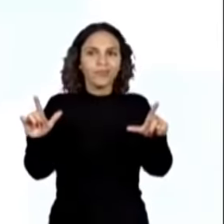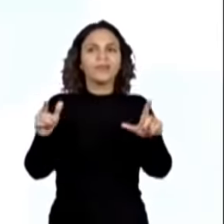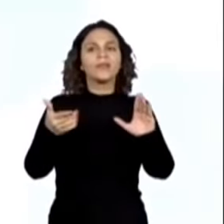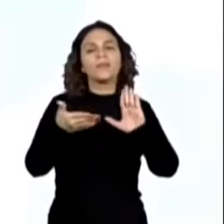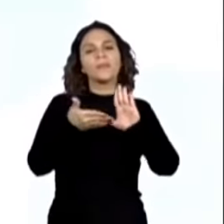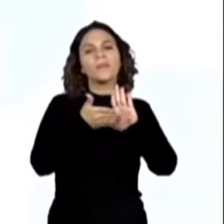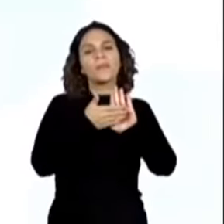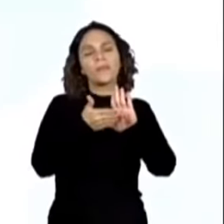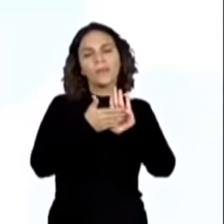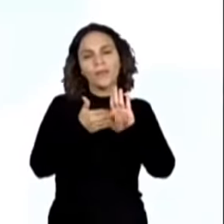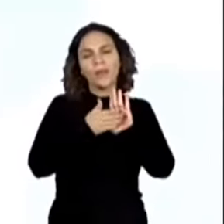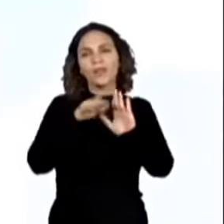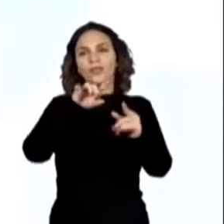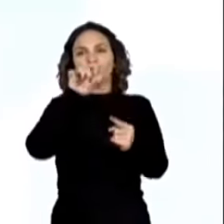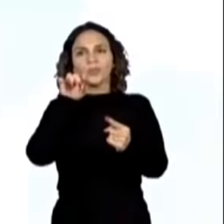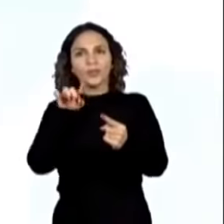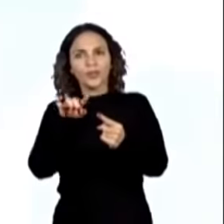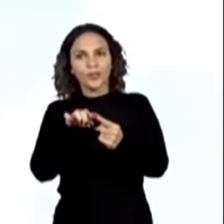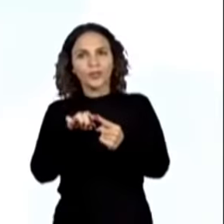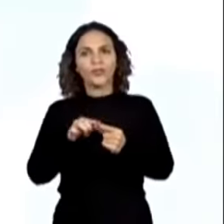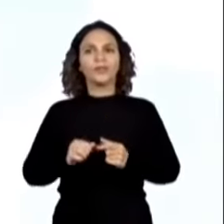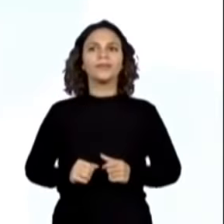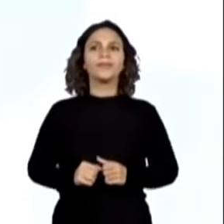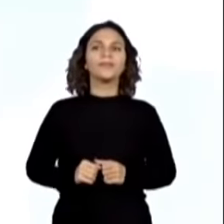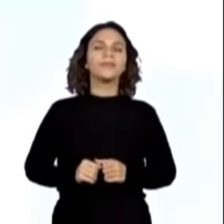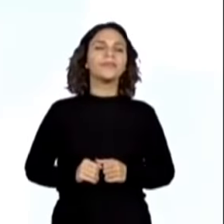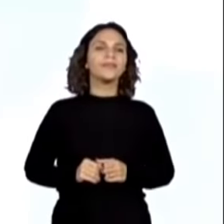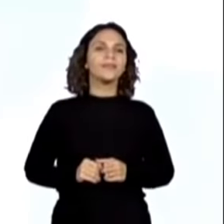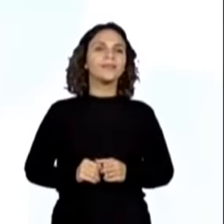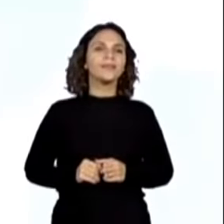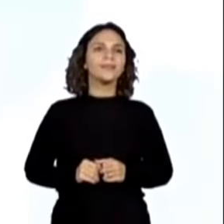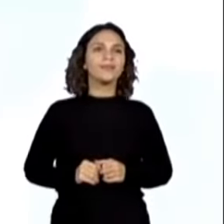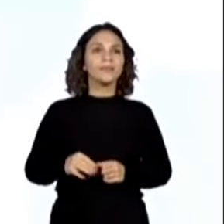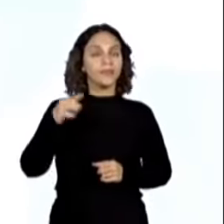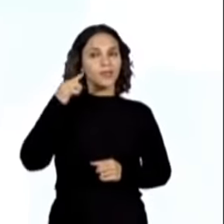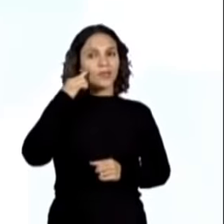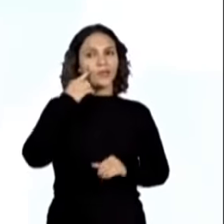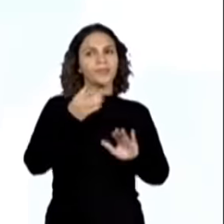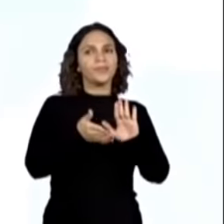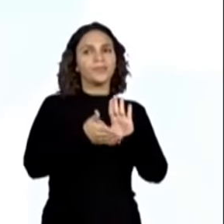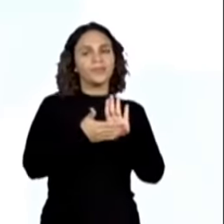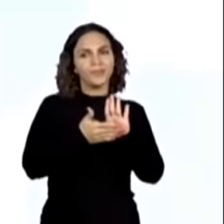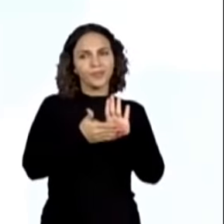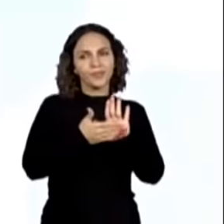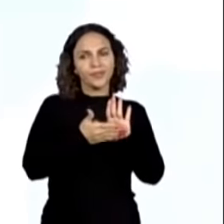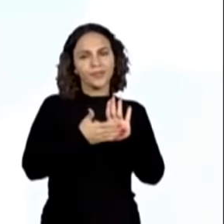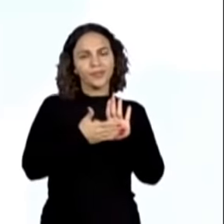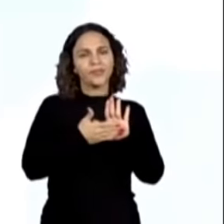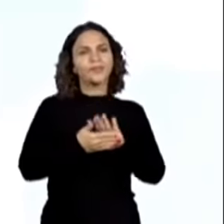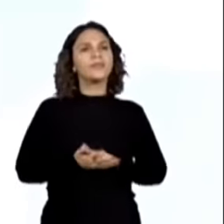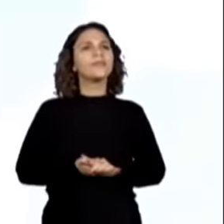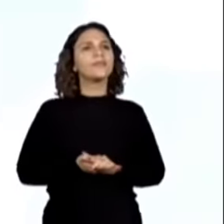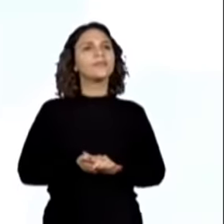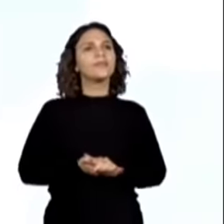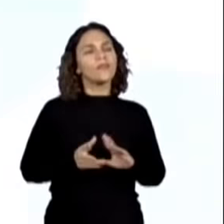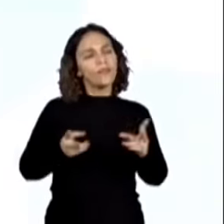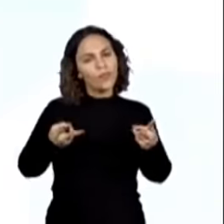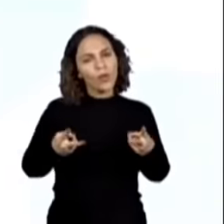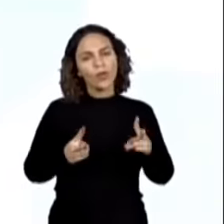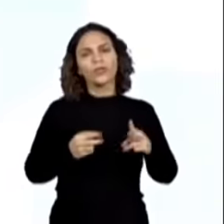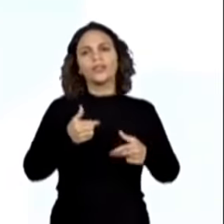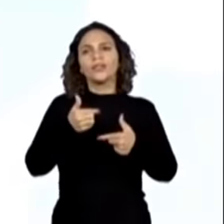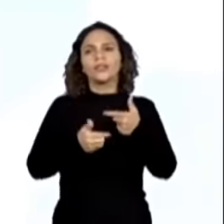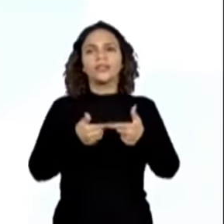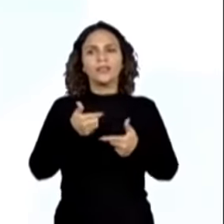proposta e os objetivos dessa sequência didática. A proposta dessa sequência é dar continuidade ao